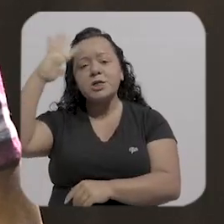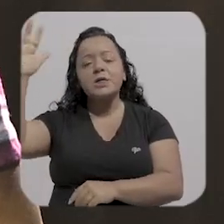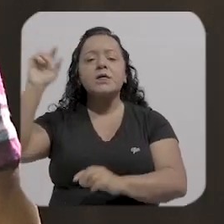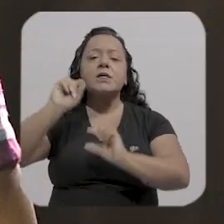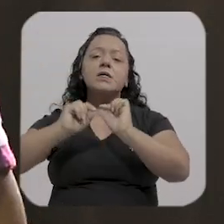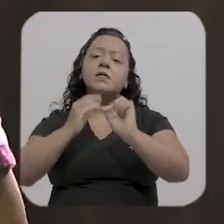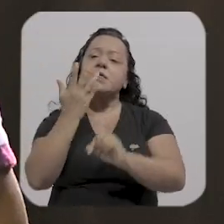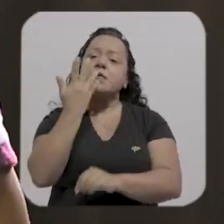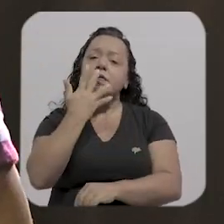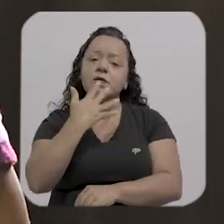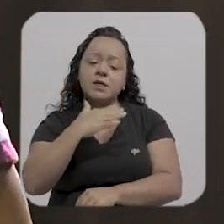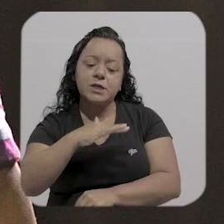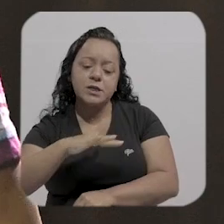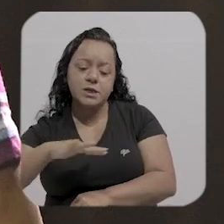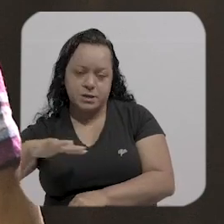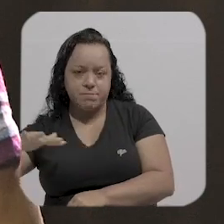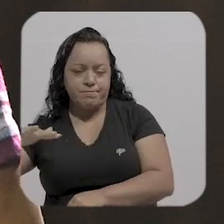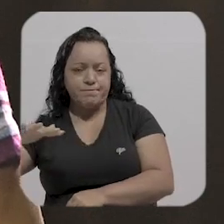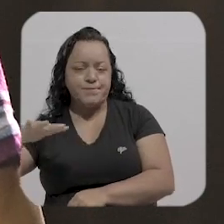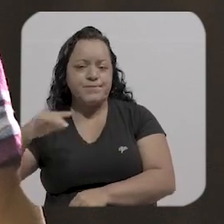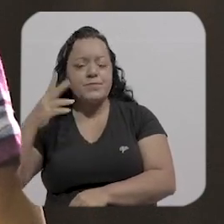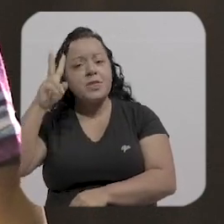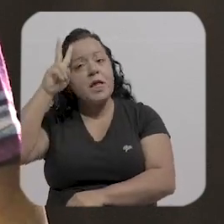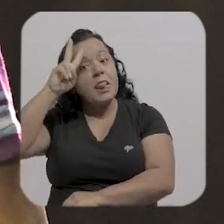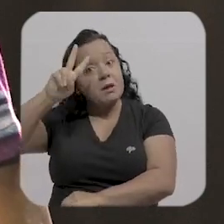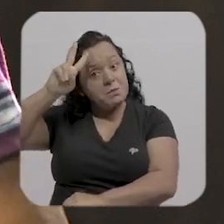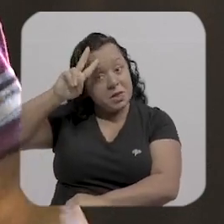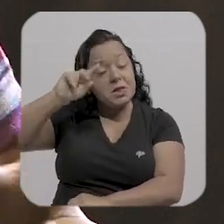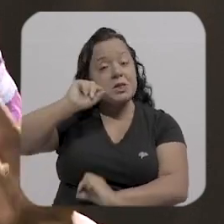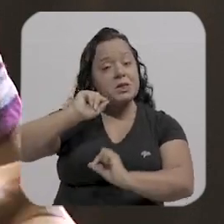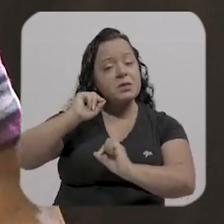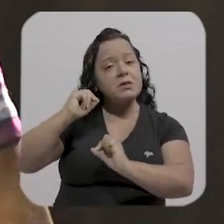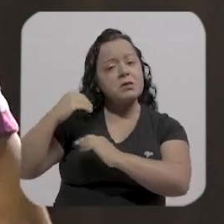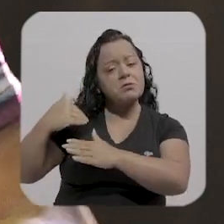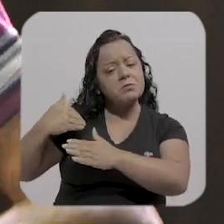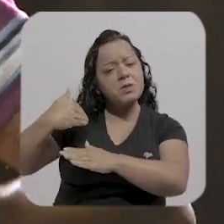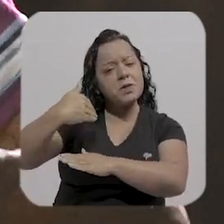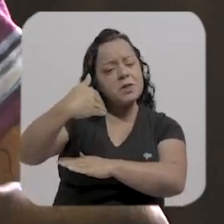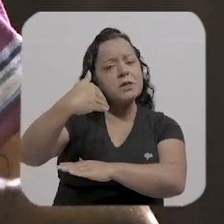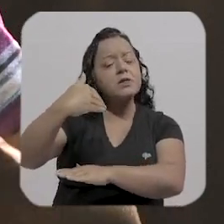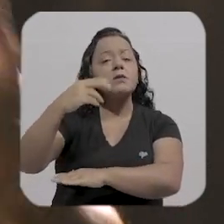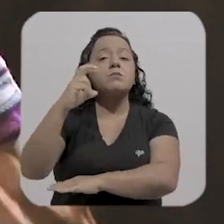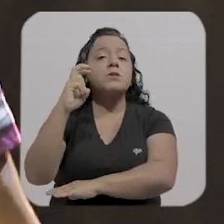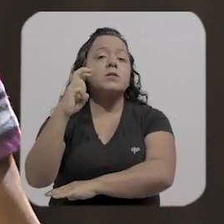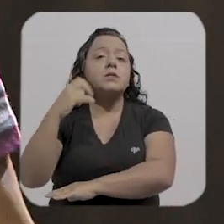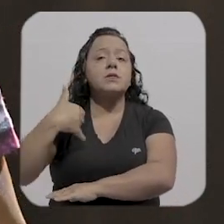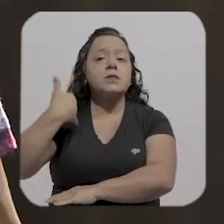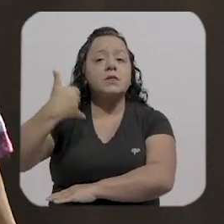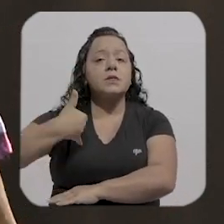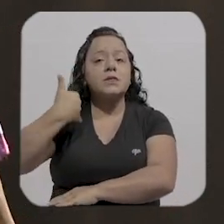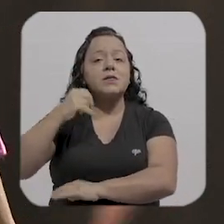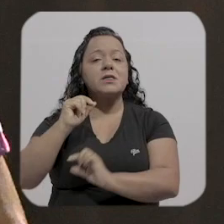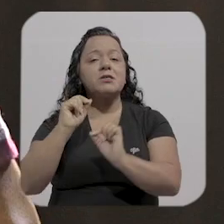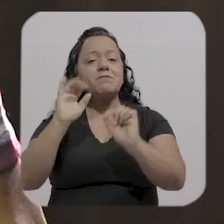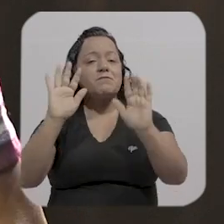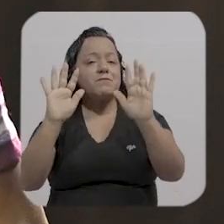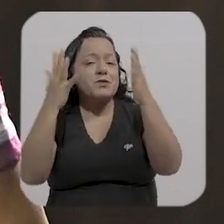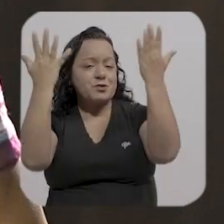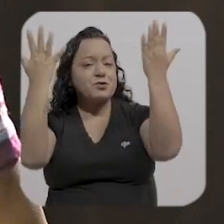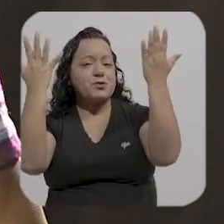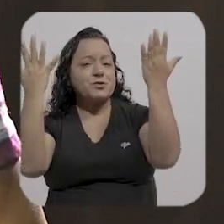Como eu tinha ali, as minhas lembranças começam a partir dos cinco anos, eu acredito, dos